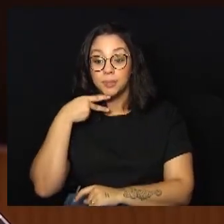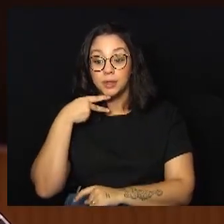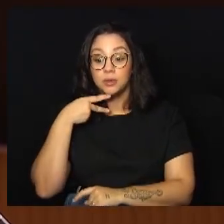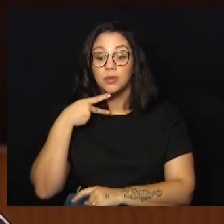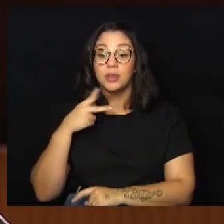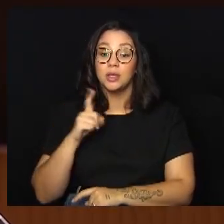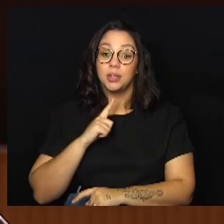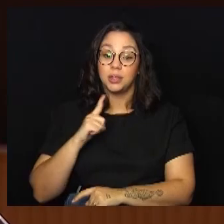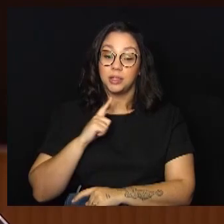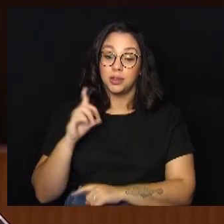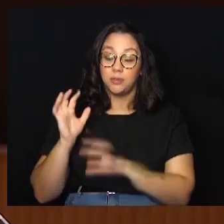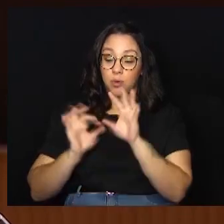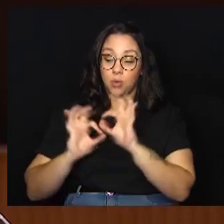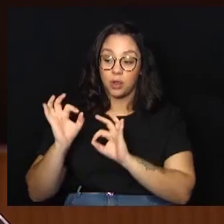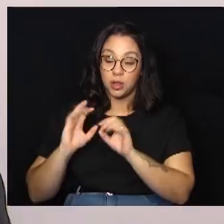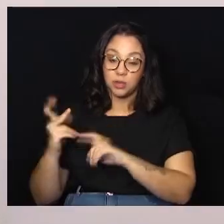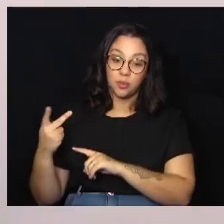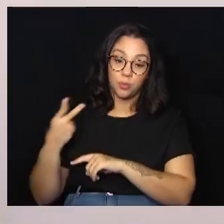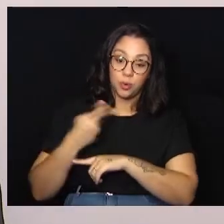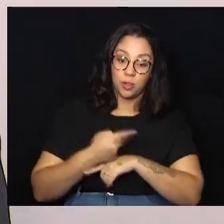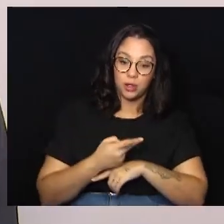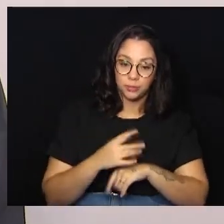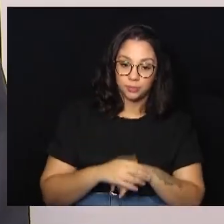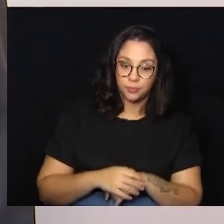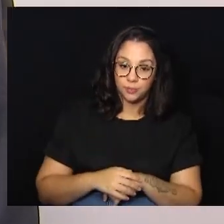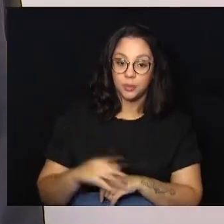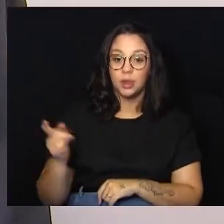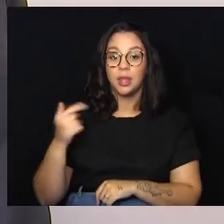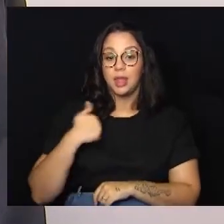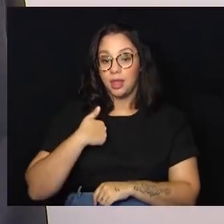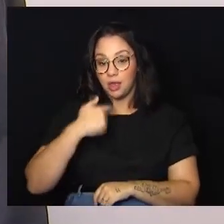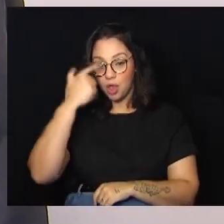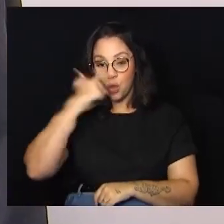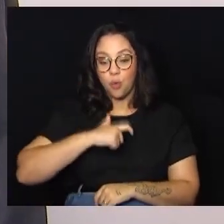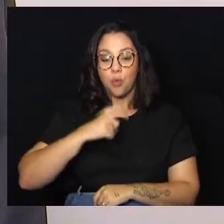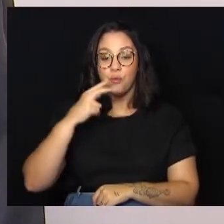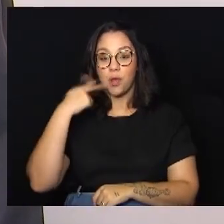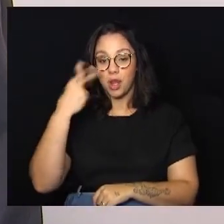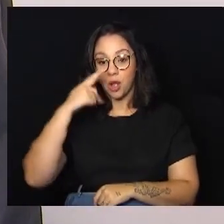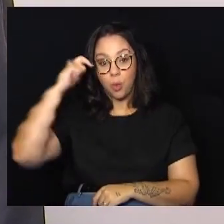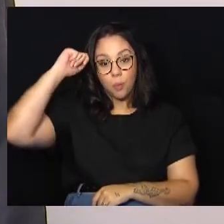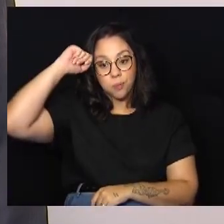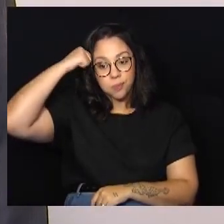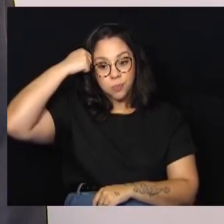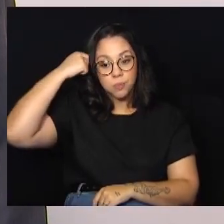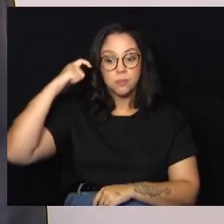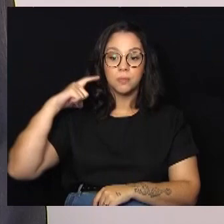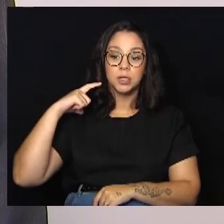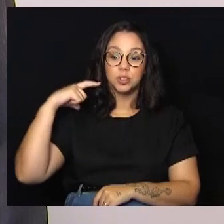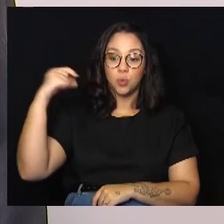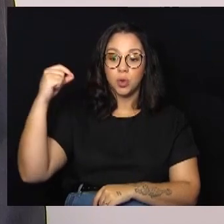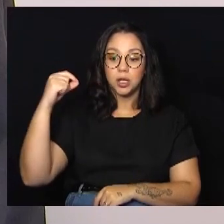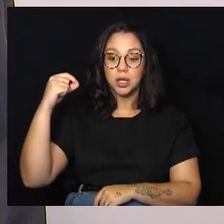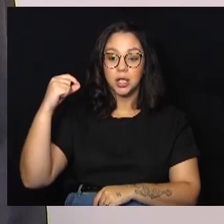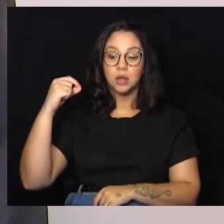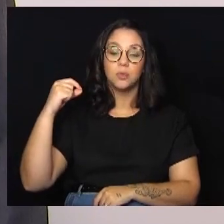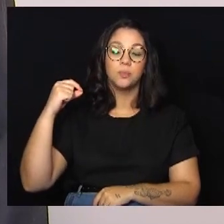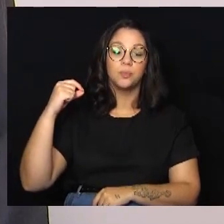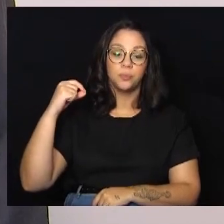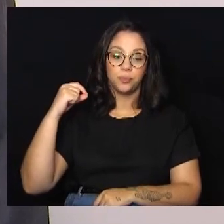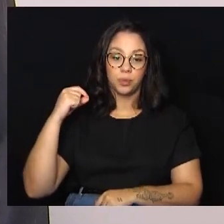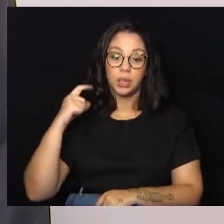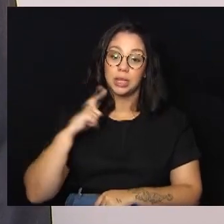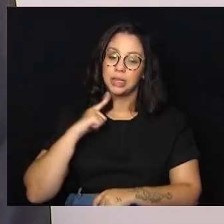procurado pela organização do evento. Como um vereador afrodescendente, e ser escolhido por eles, onde será